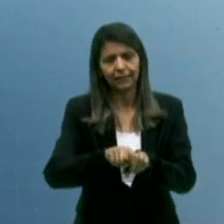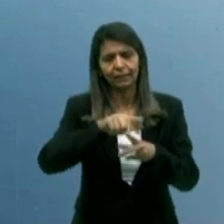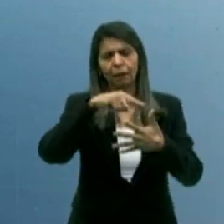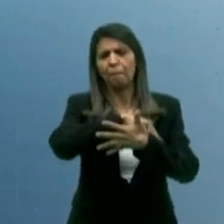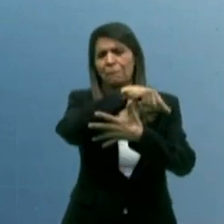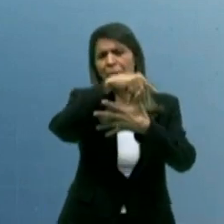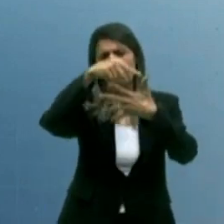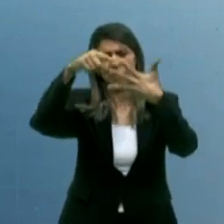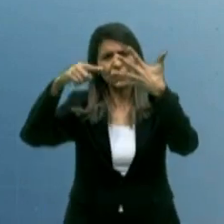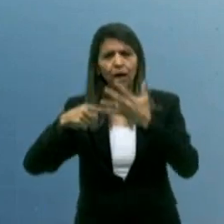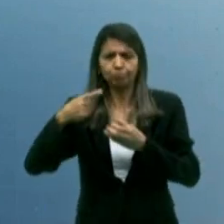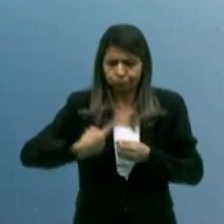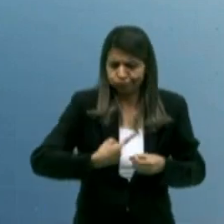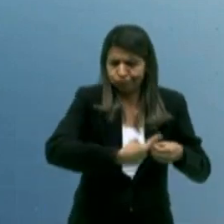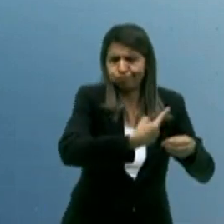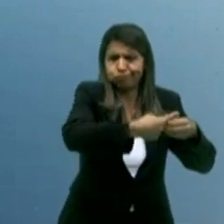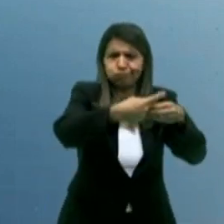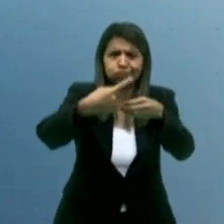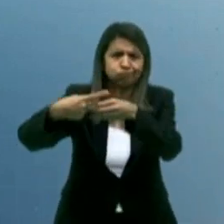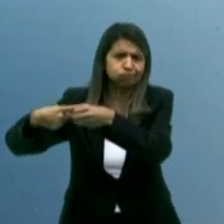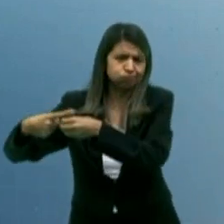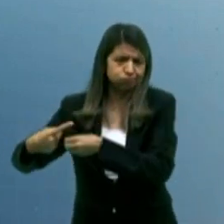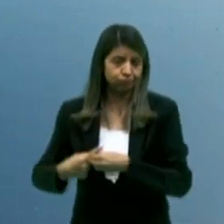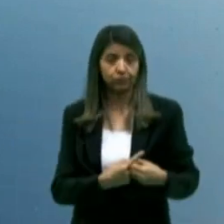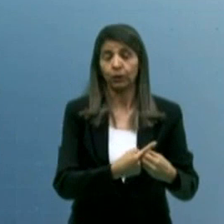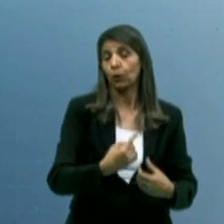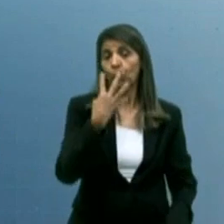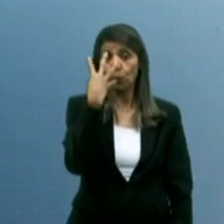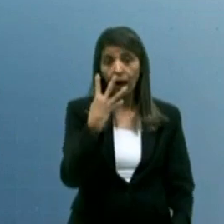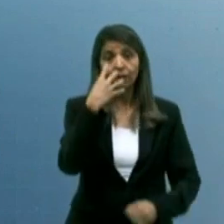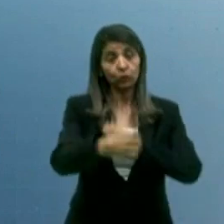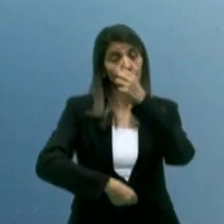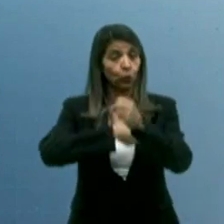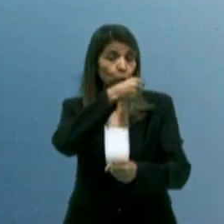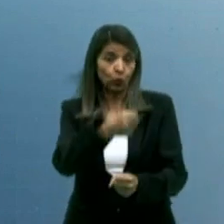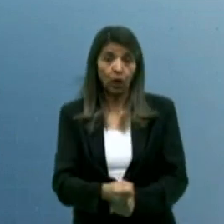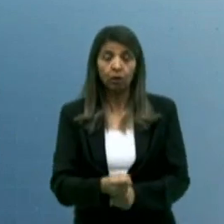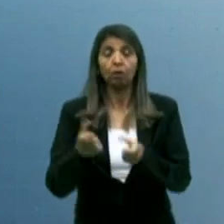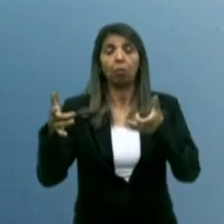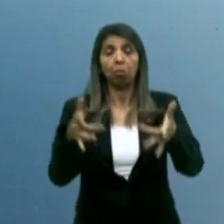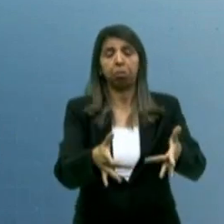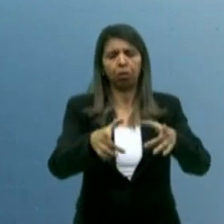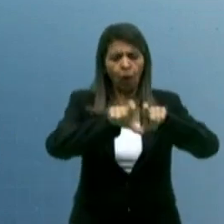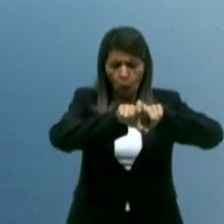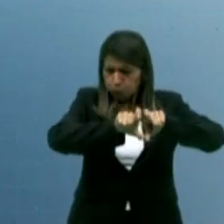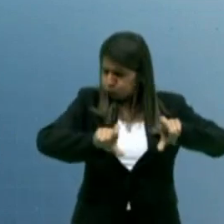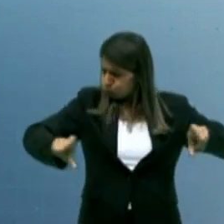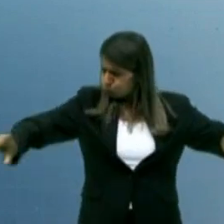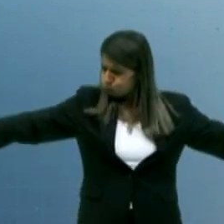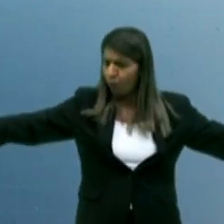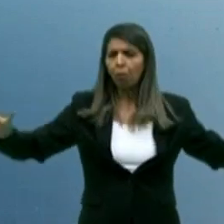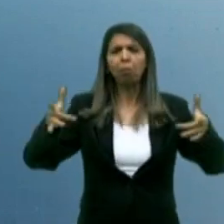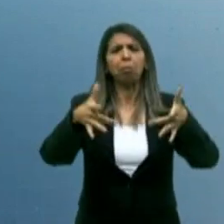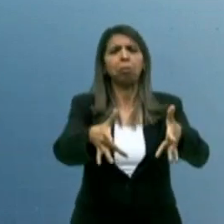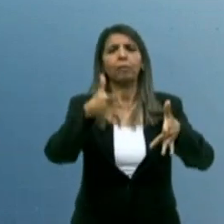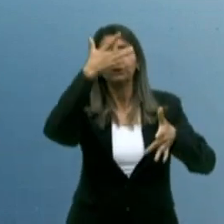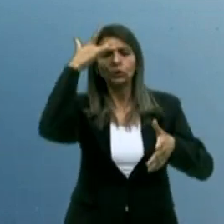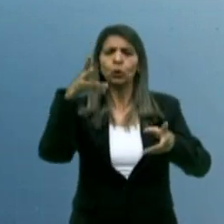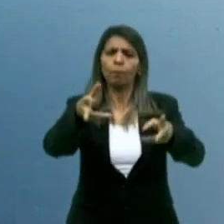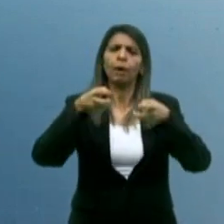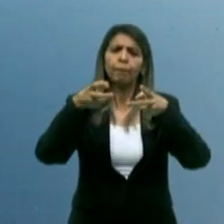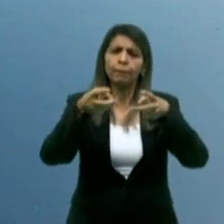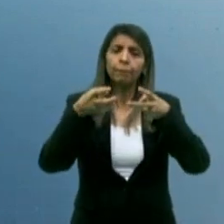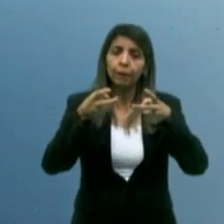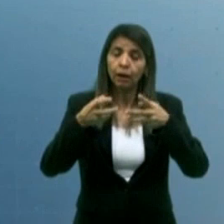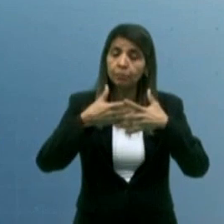Transparaíba, os canos estão há 4 anos na estrada lá para todo mundo ver e observar, e o governo não tomou a iniciativa. Nós temos um